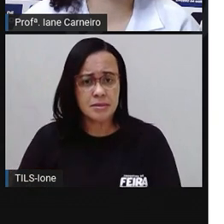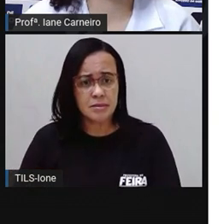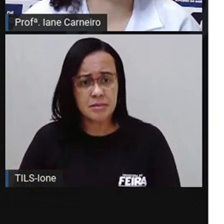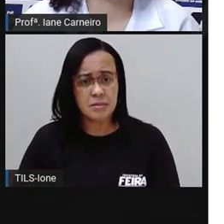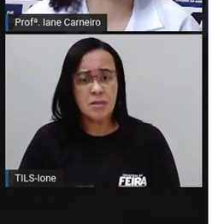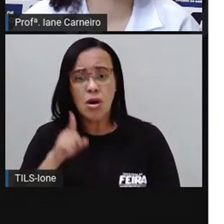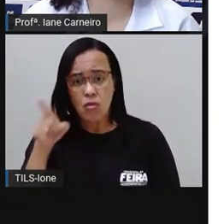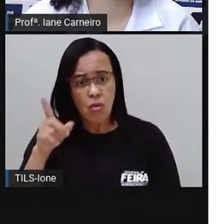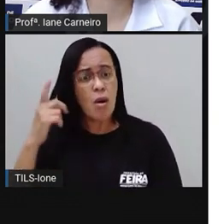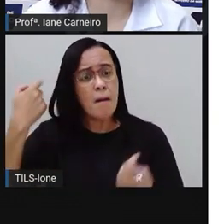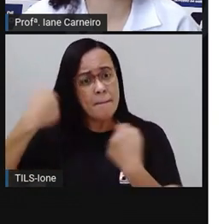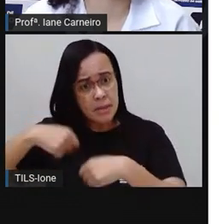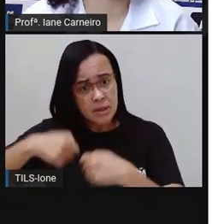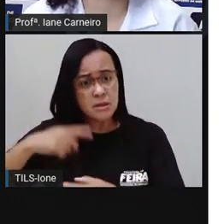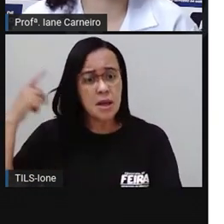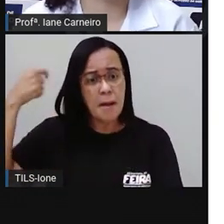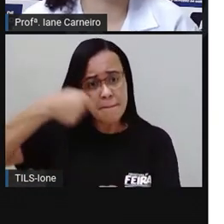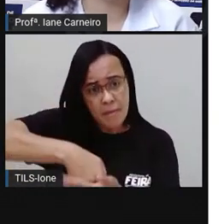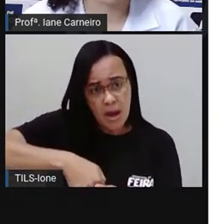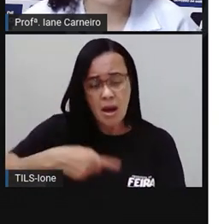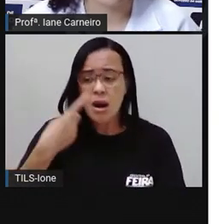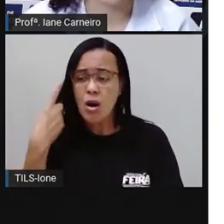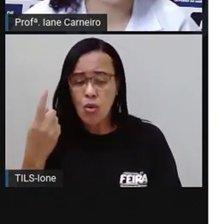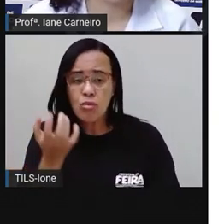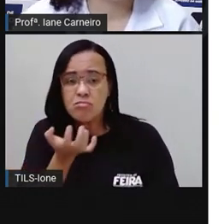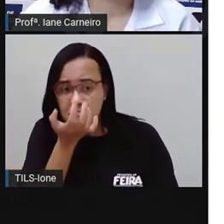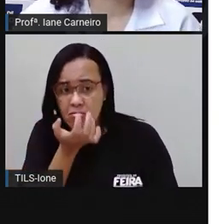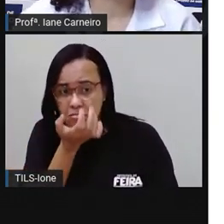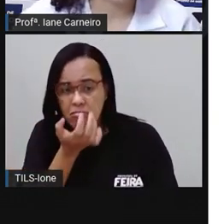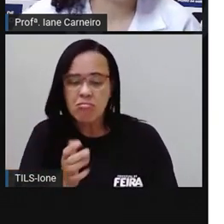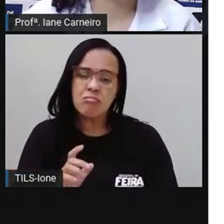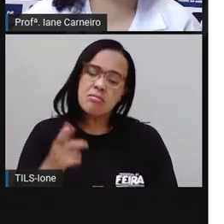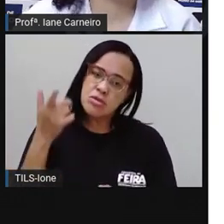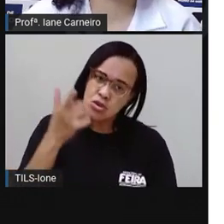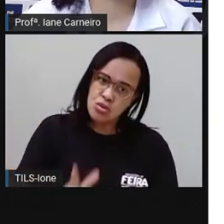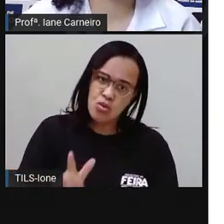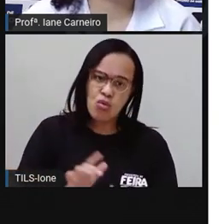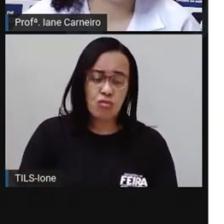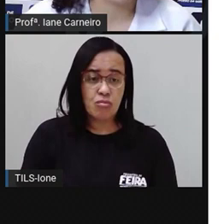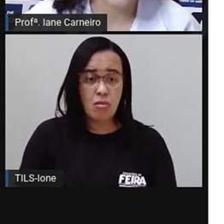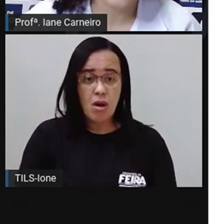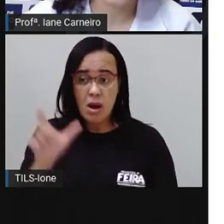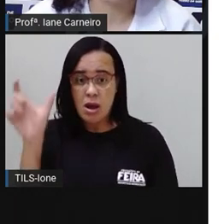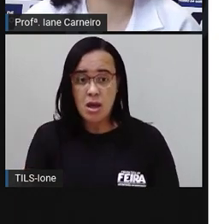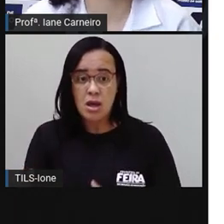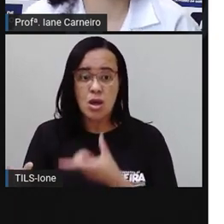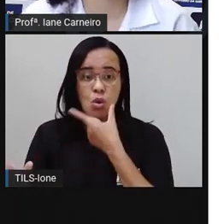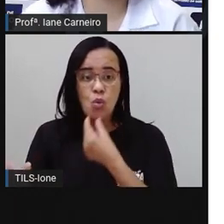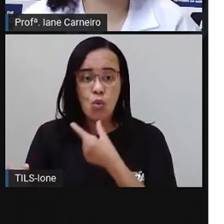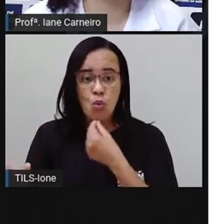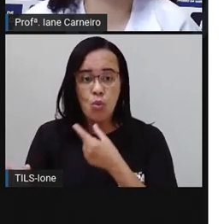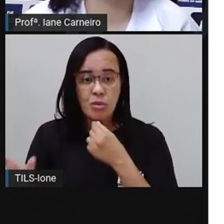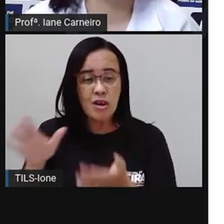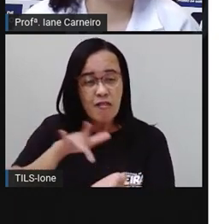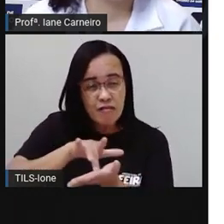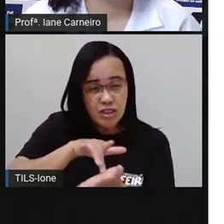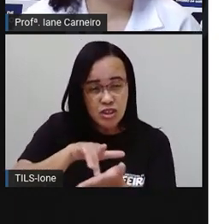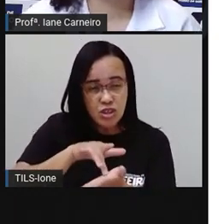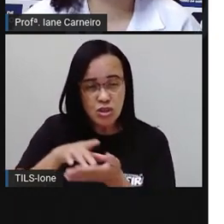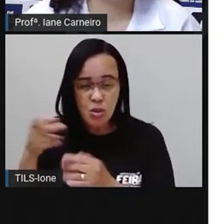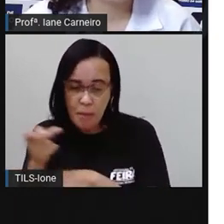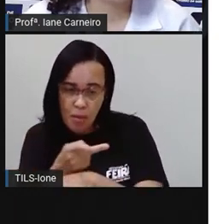tem de pagar um centavo para o cruzá-lo. Theo fingiu que estava procurando dinheiro no bolso.